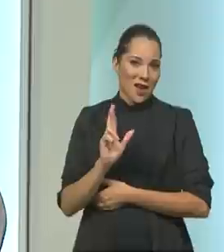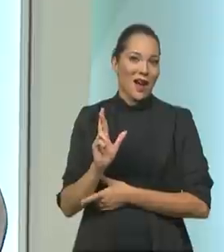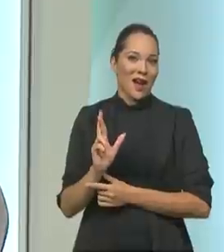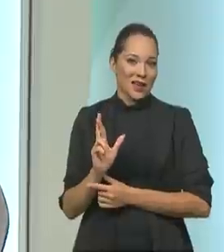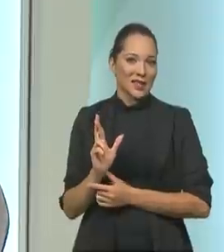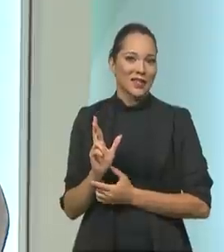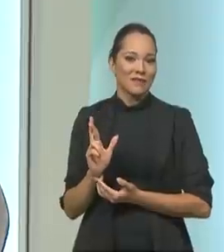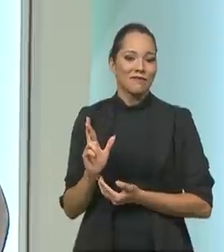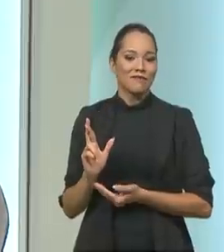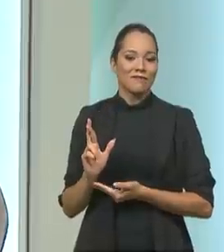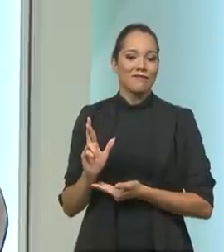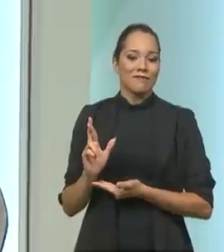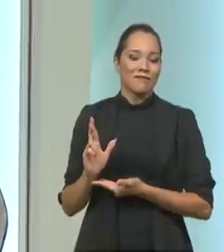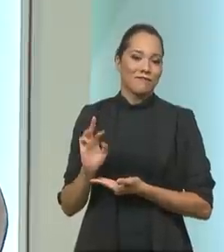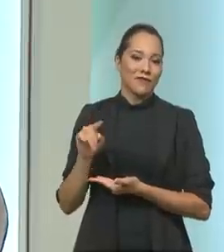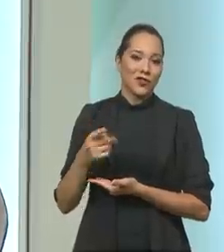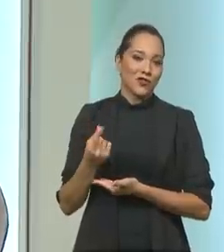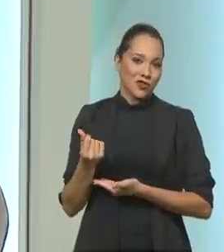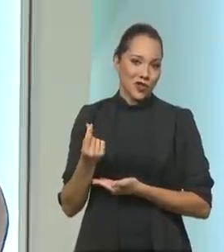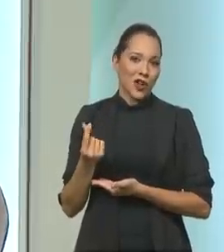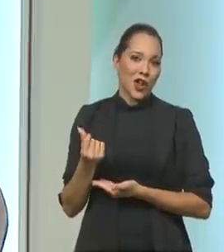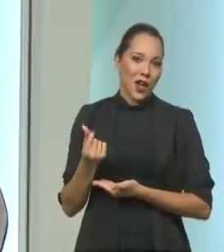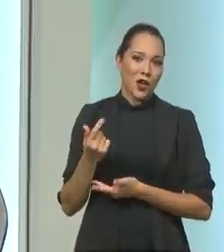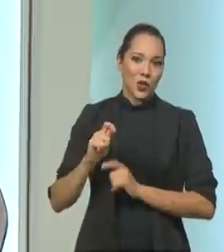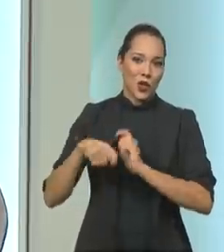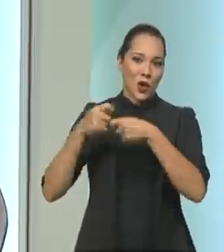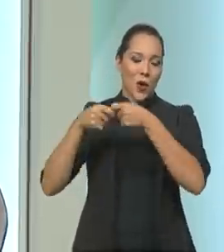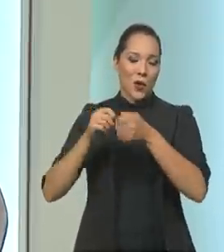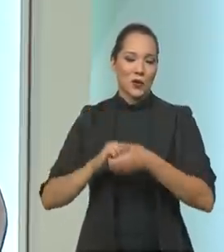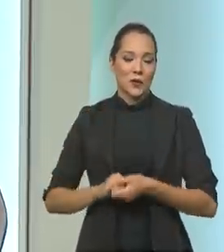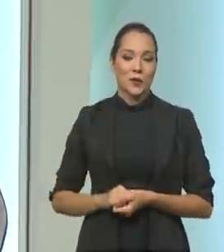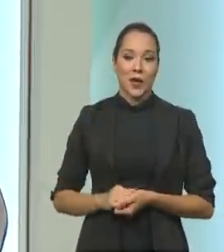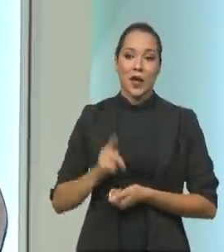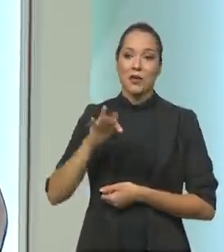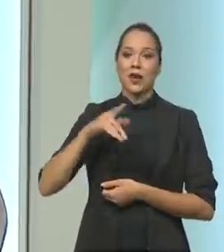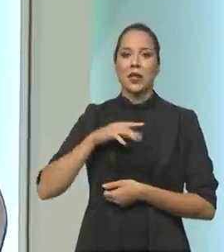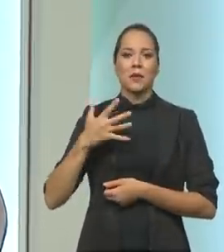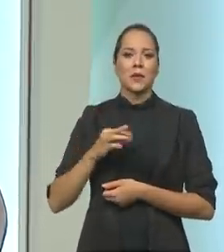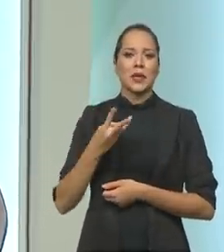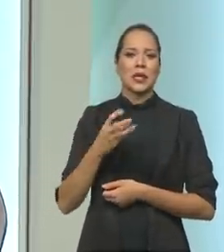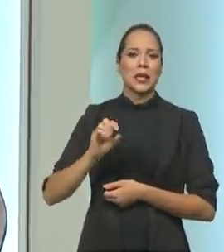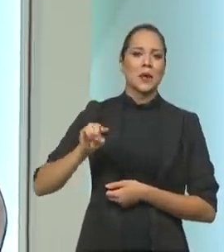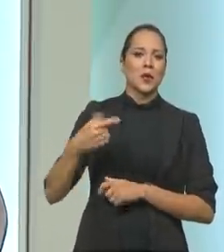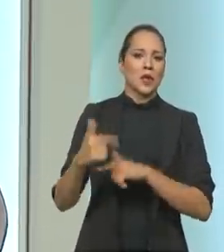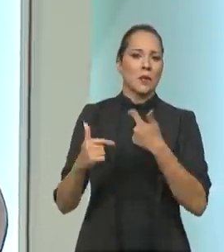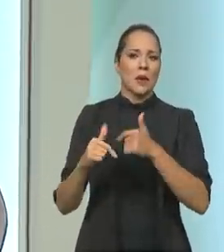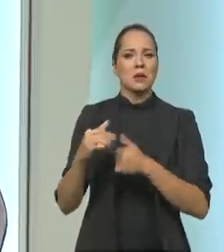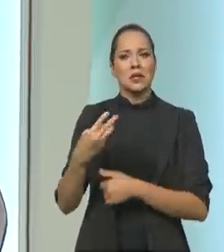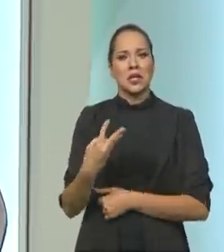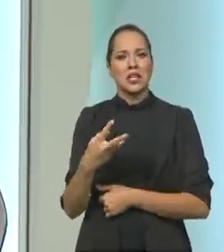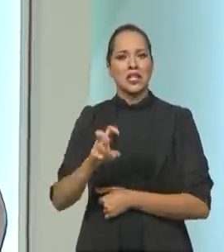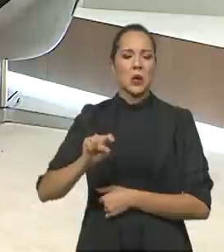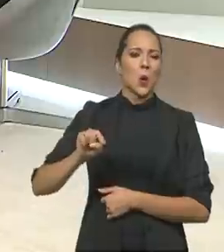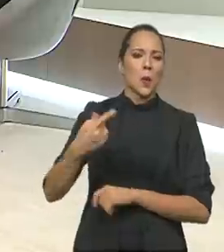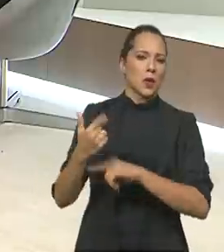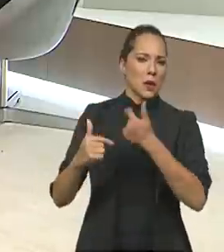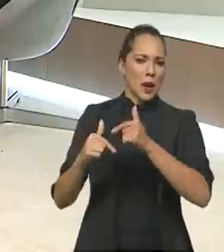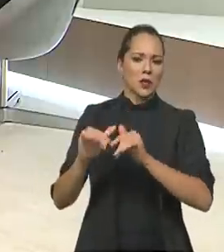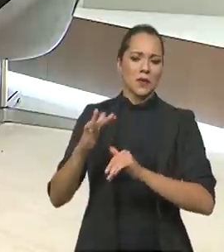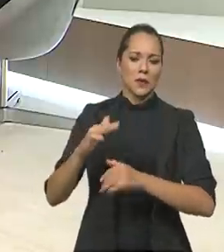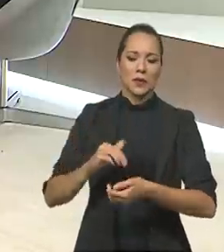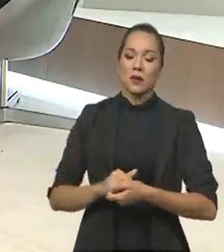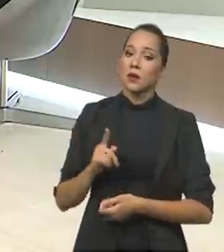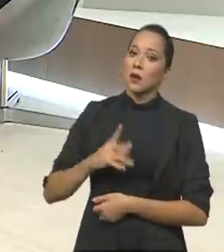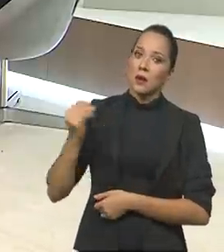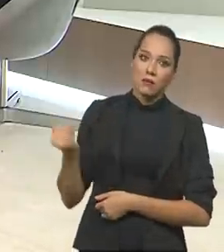dinheiro no negócio envolvido e vai gerar em torno de 30 mil empregos a 35 mil empregos. Isso é